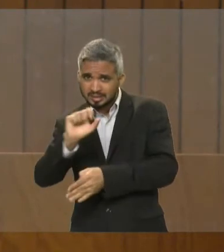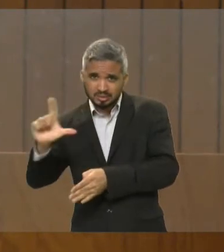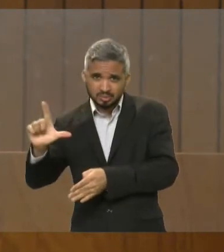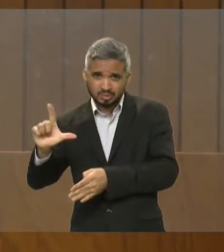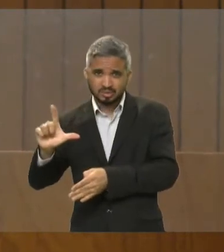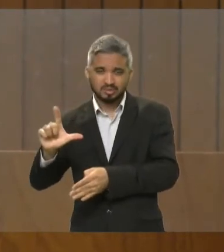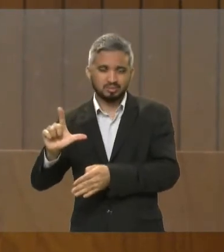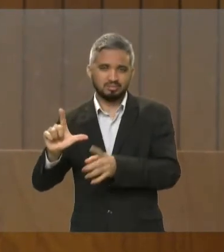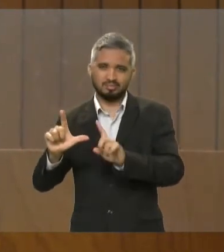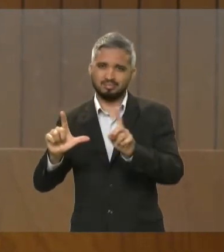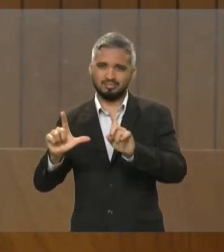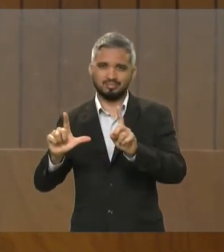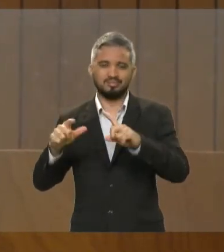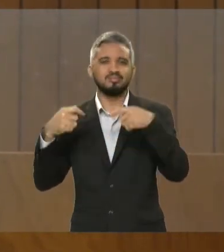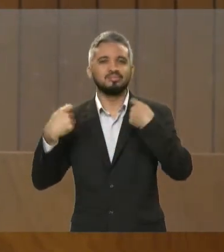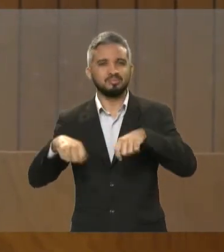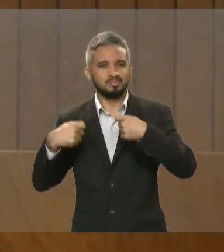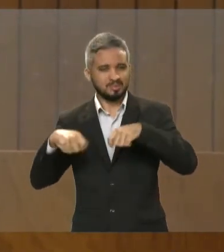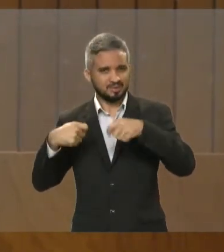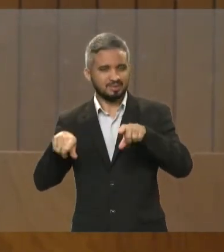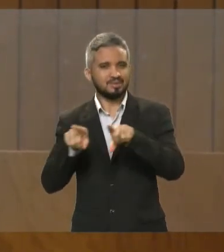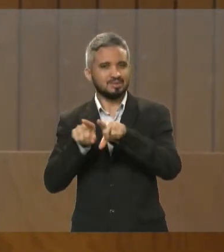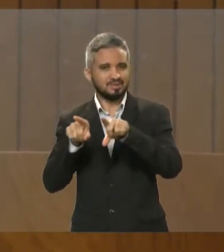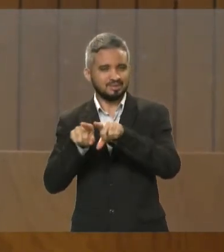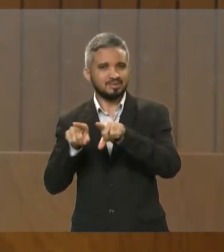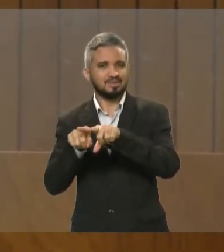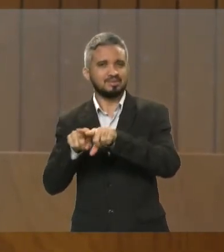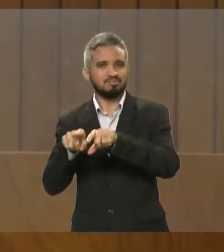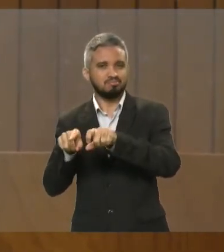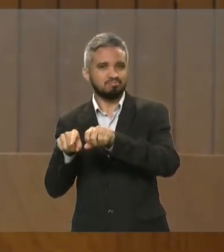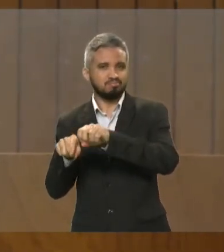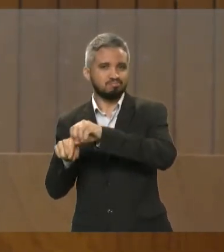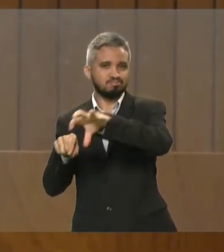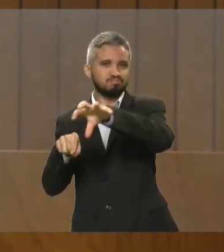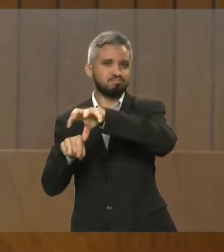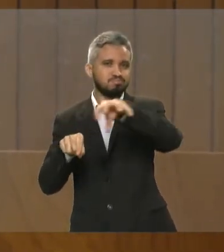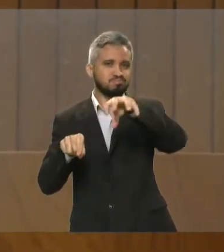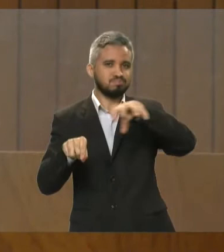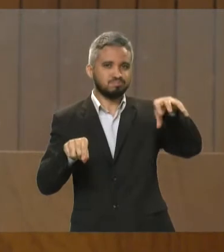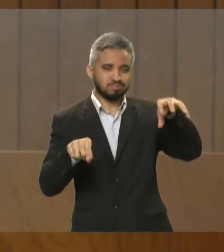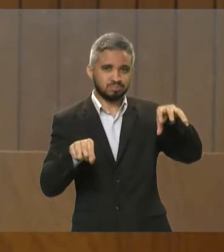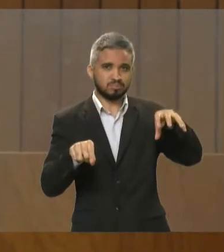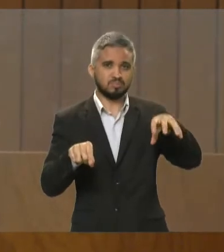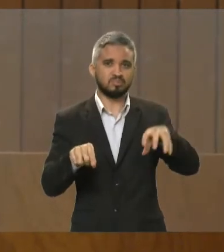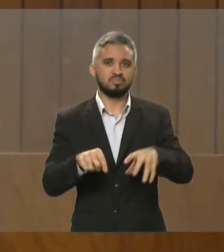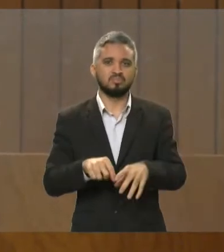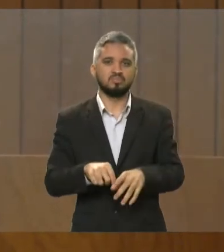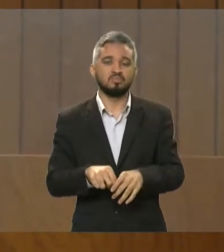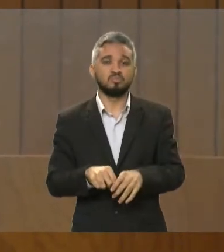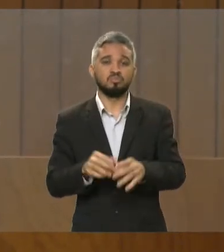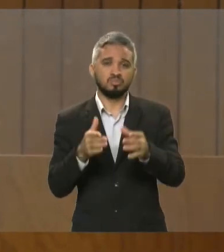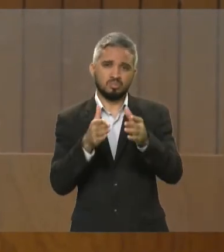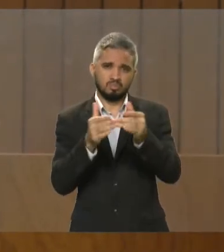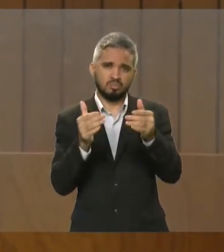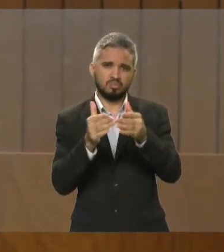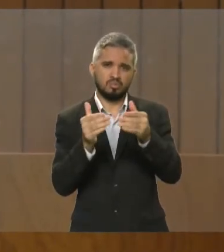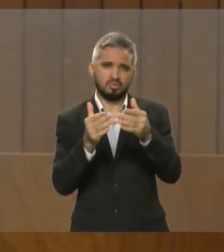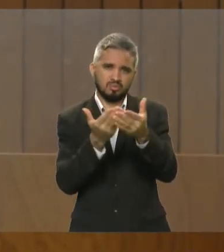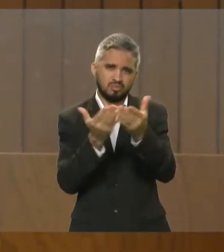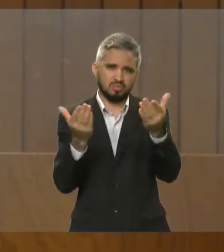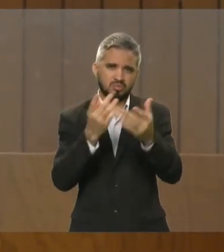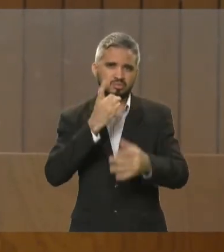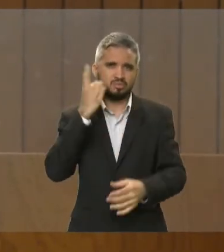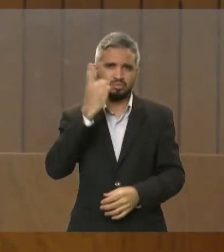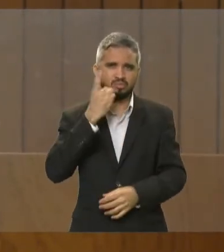região metropolitana. O mesmo pedido que eu faço às colegas deputadas que